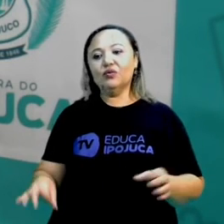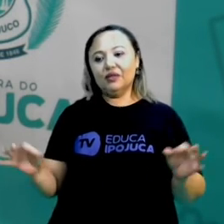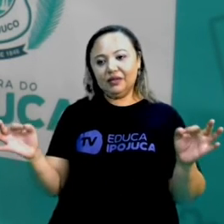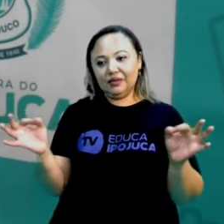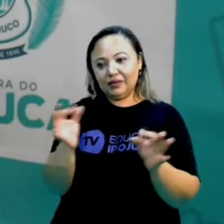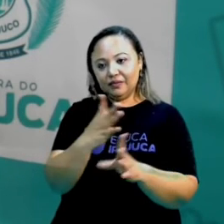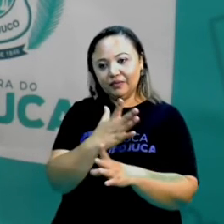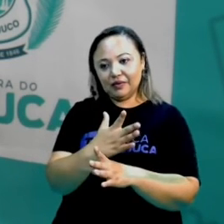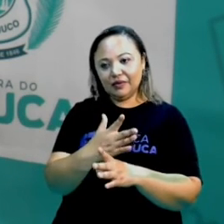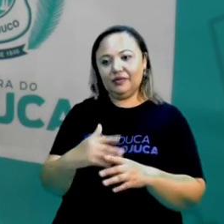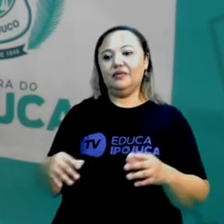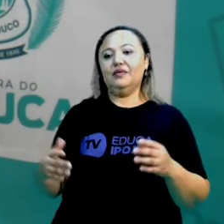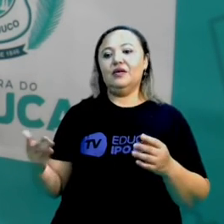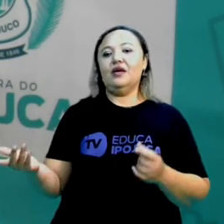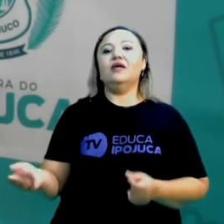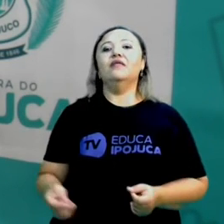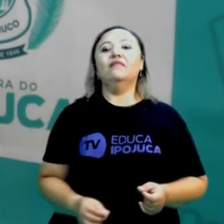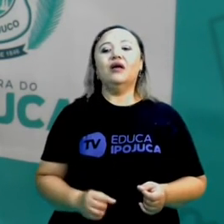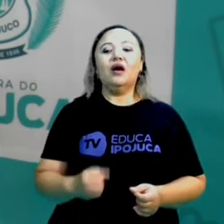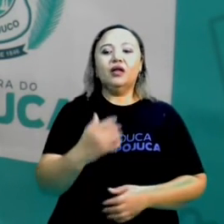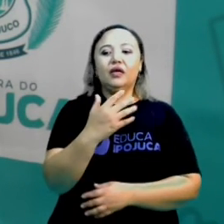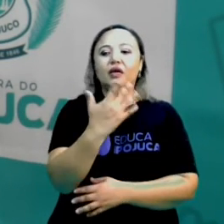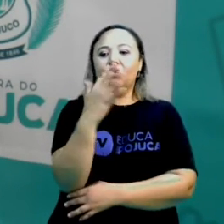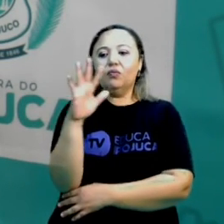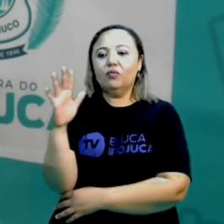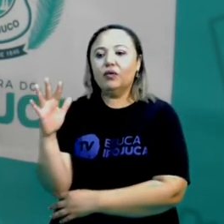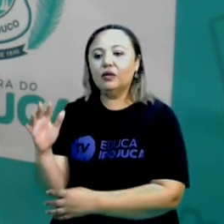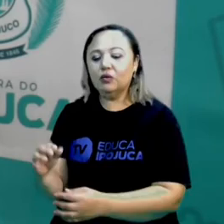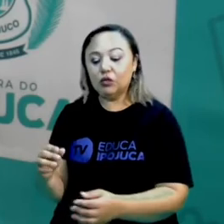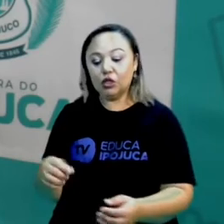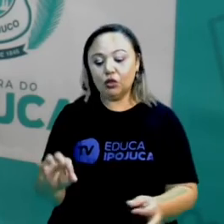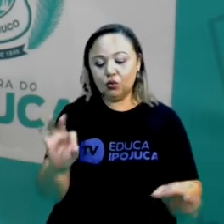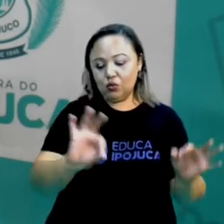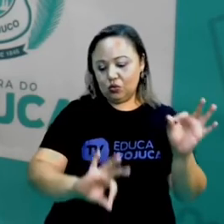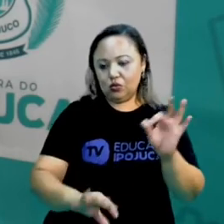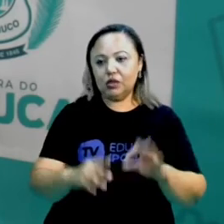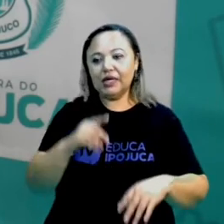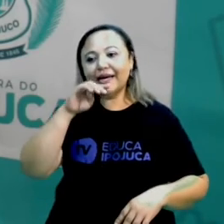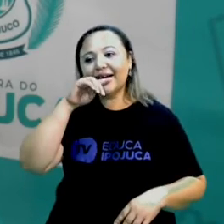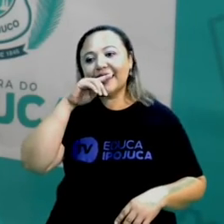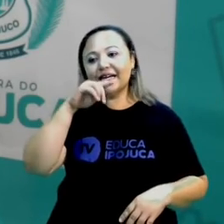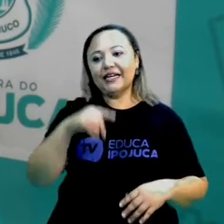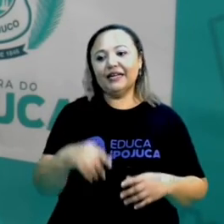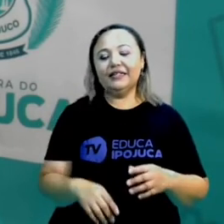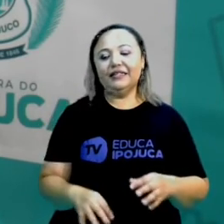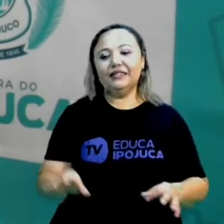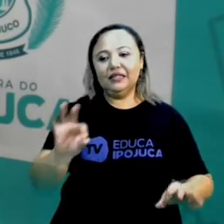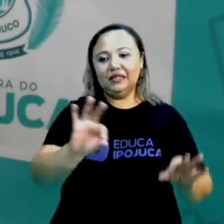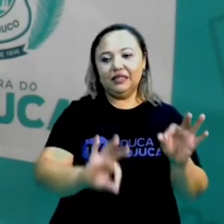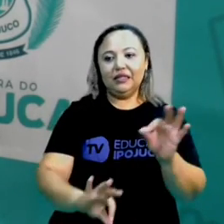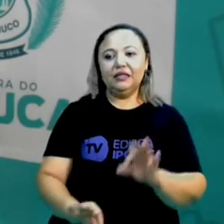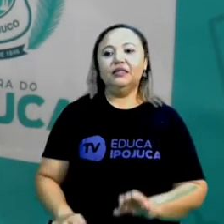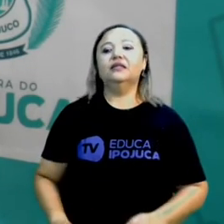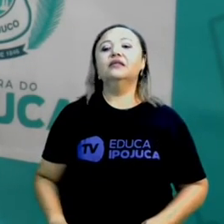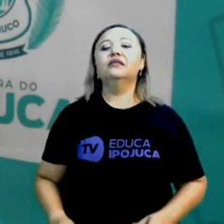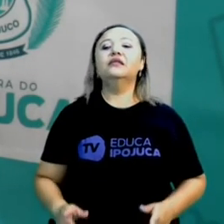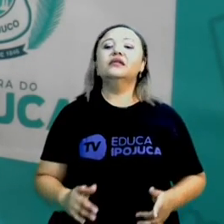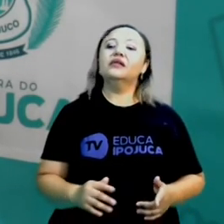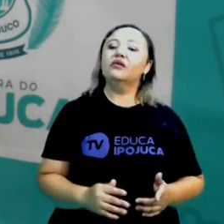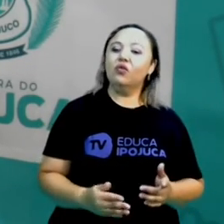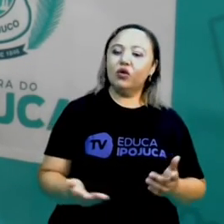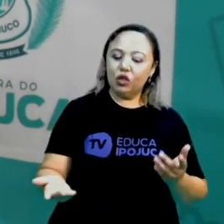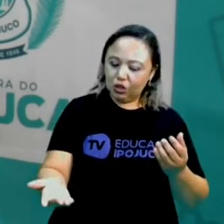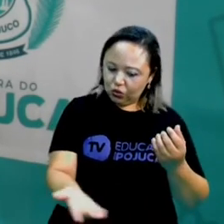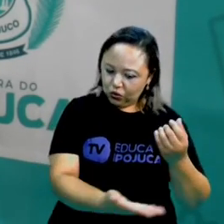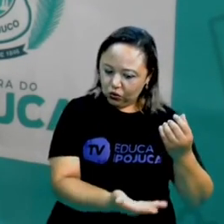de cana, as pessoas praticavam o maracatu para desopilar, se distrair,